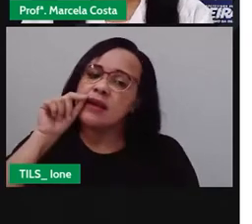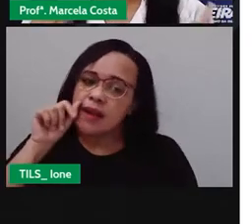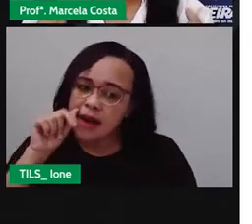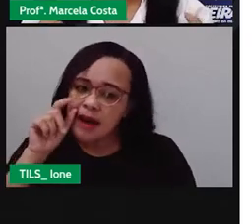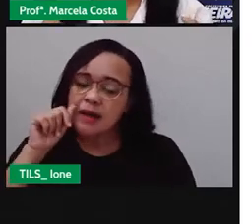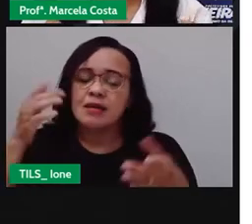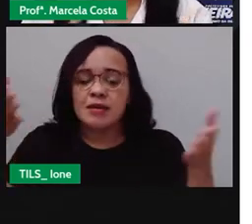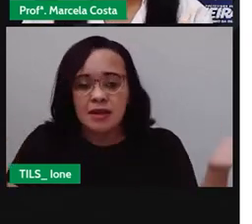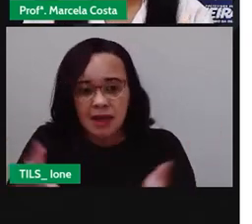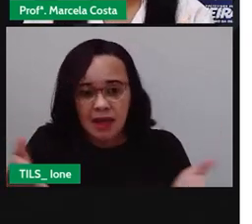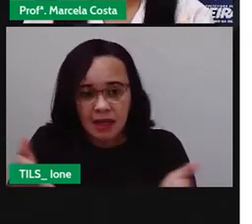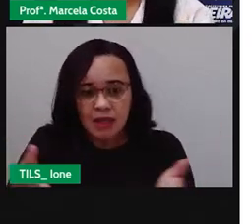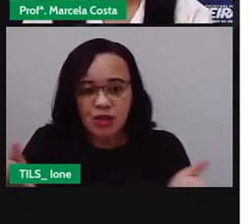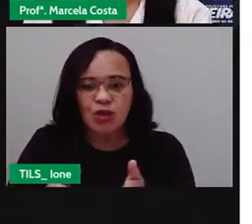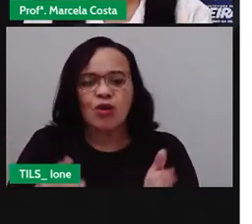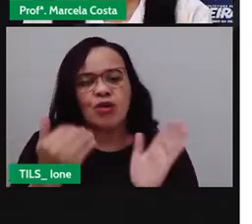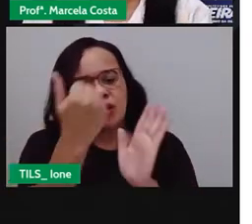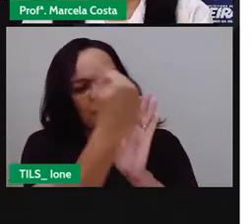Combinado?